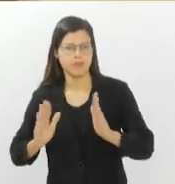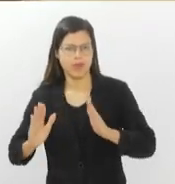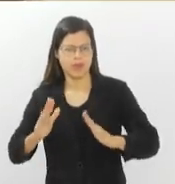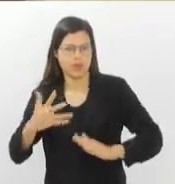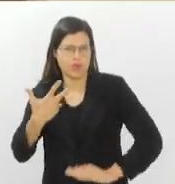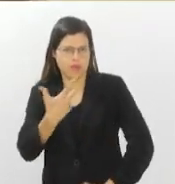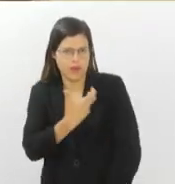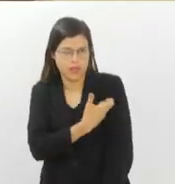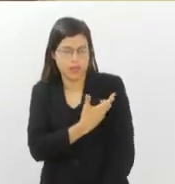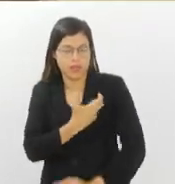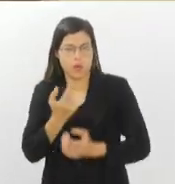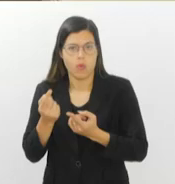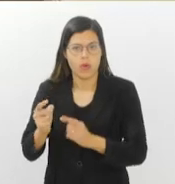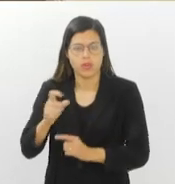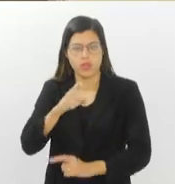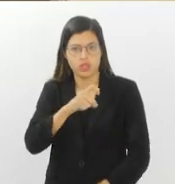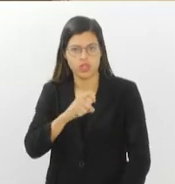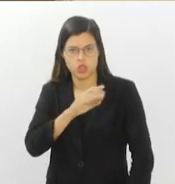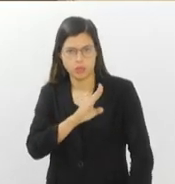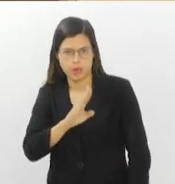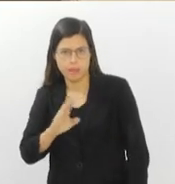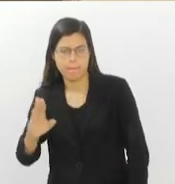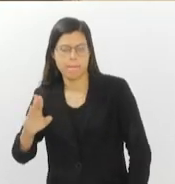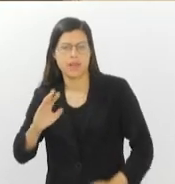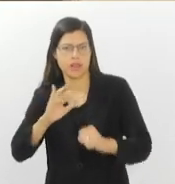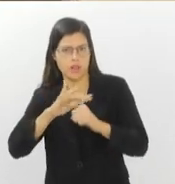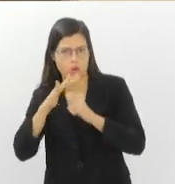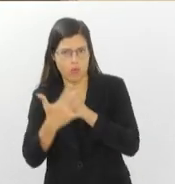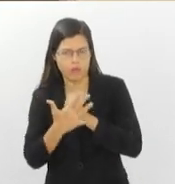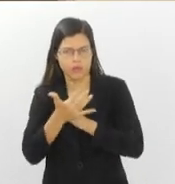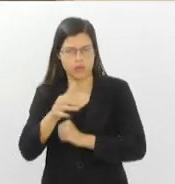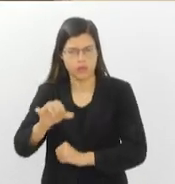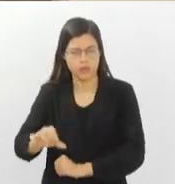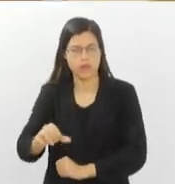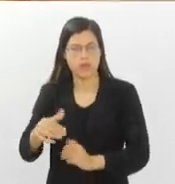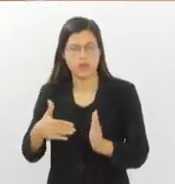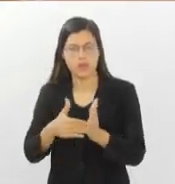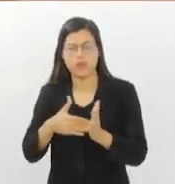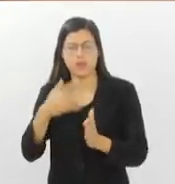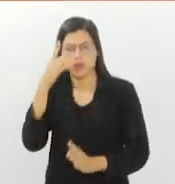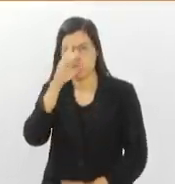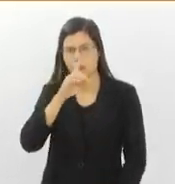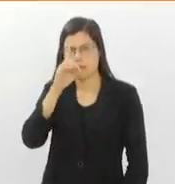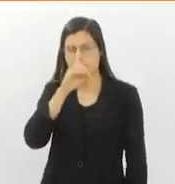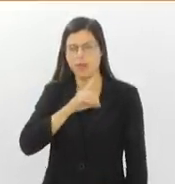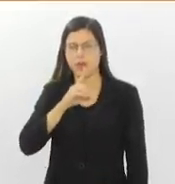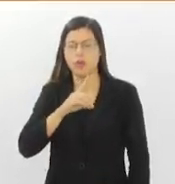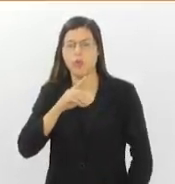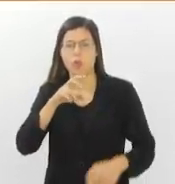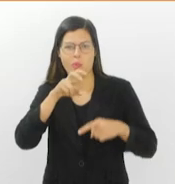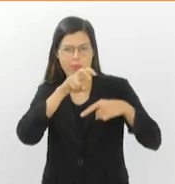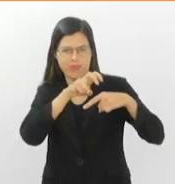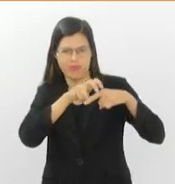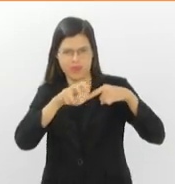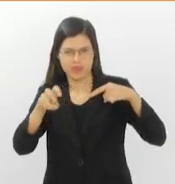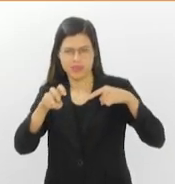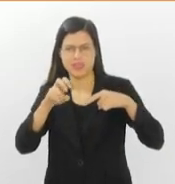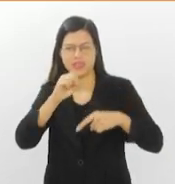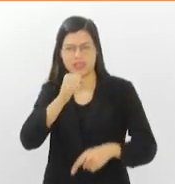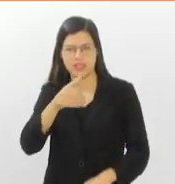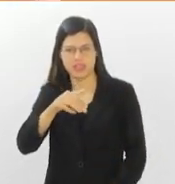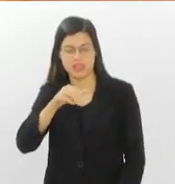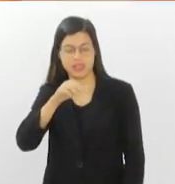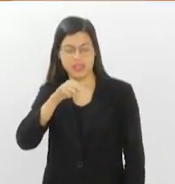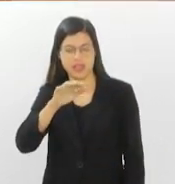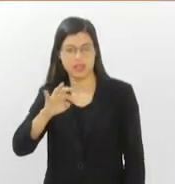vacinação contra a variante XBB da Covid-19 vai até domingo. Bondi de Santa Tereza tem recorde de